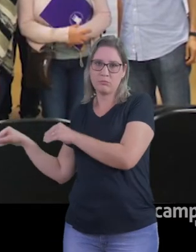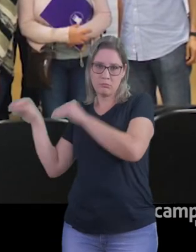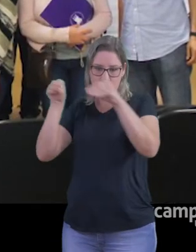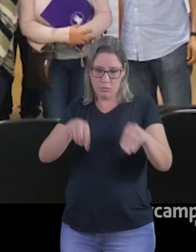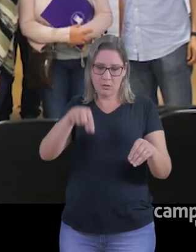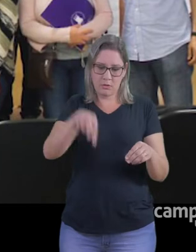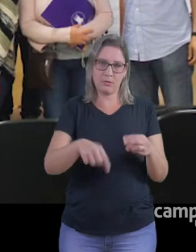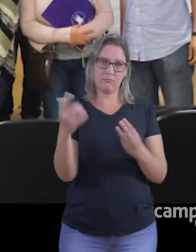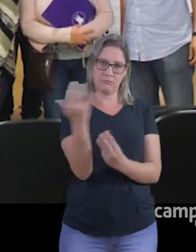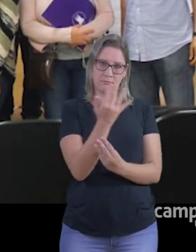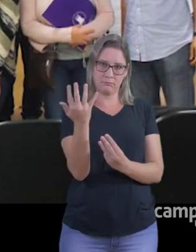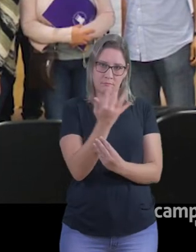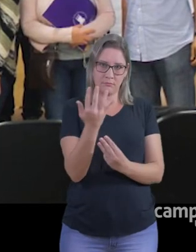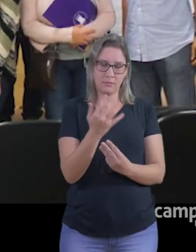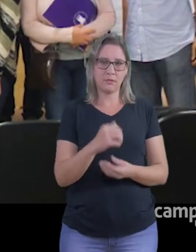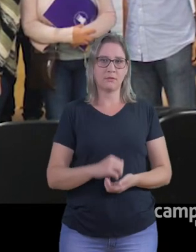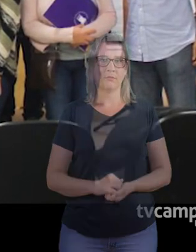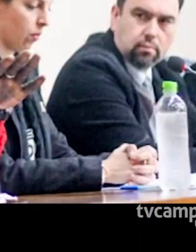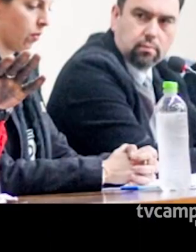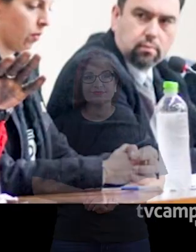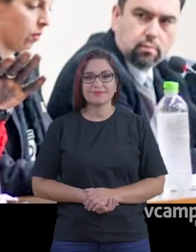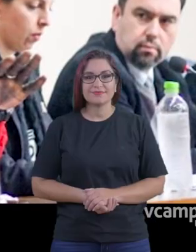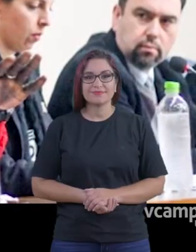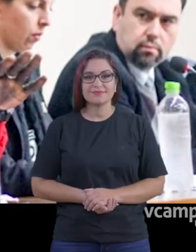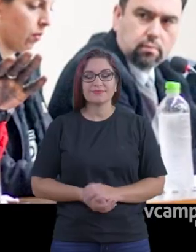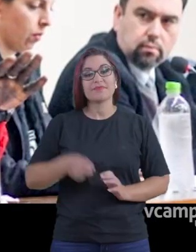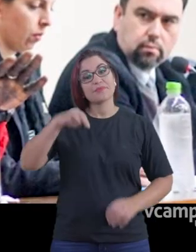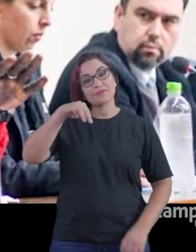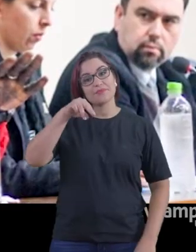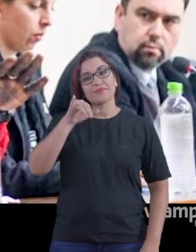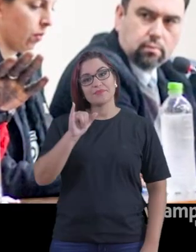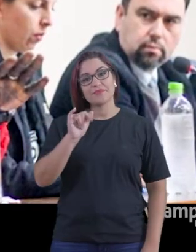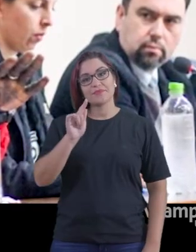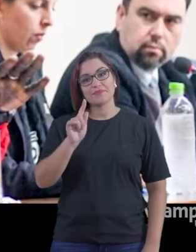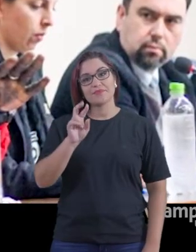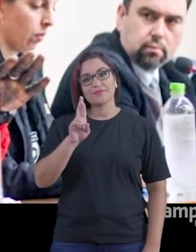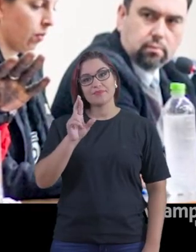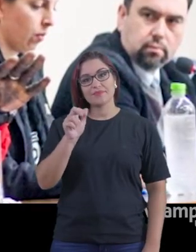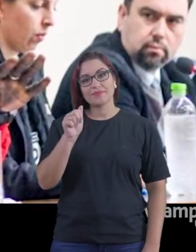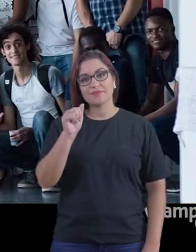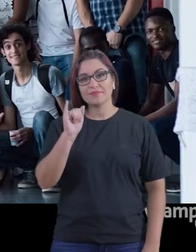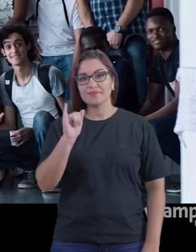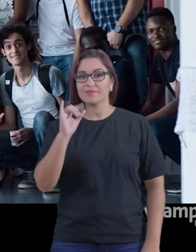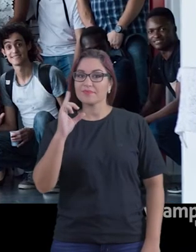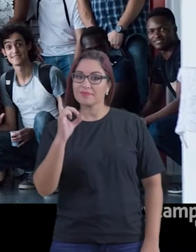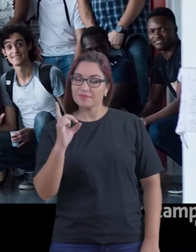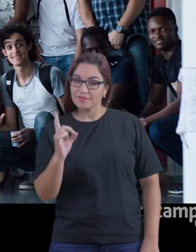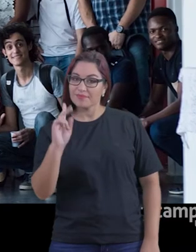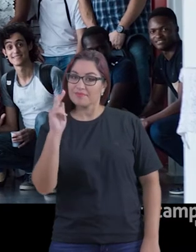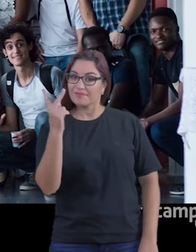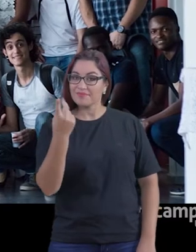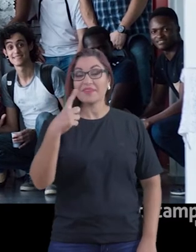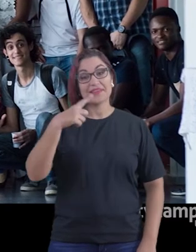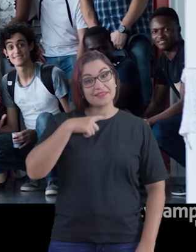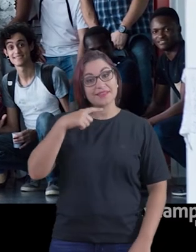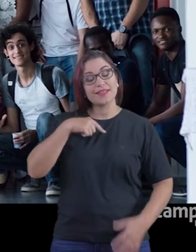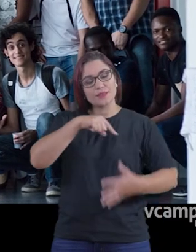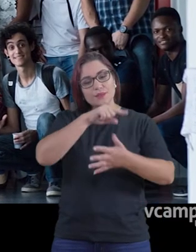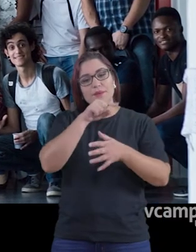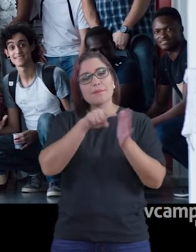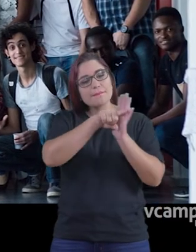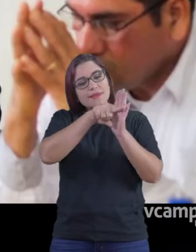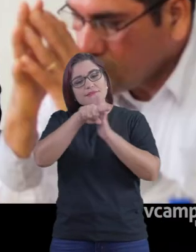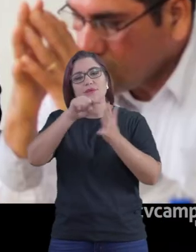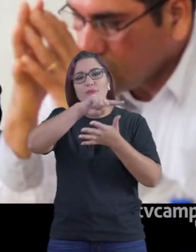refugiados na Universidade Federal de Santa Maria. O Migraide, hoje, ele atua em seis linhas de pesquisa, em cinco áreas do conhecimento